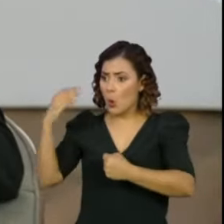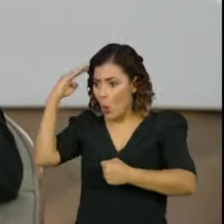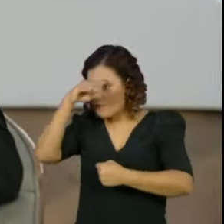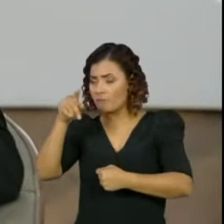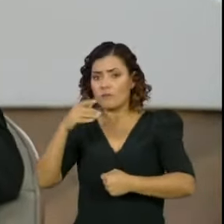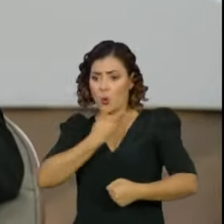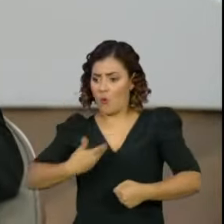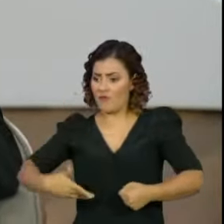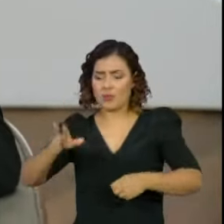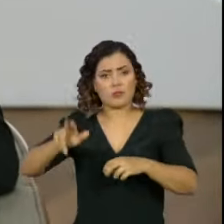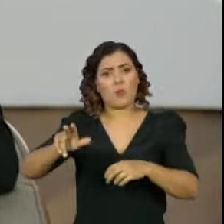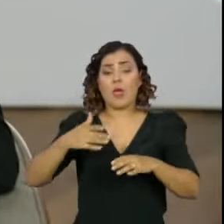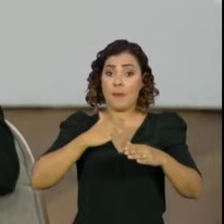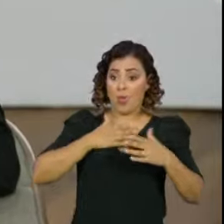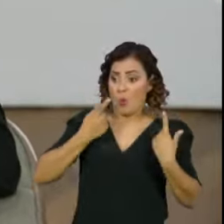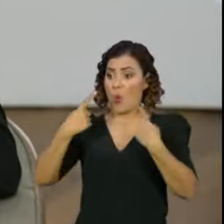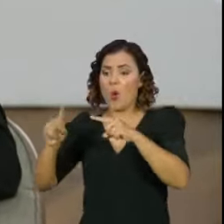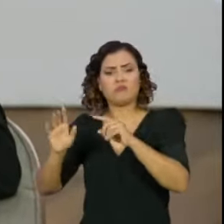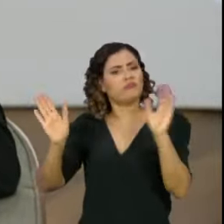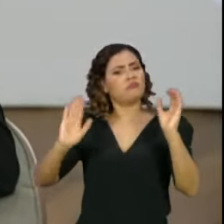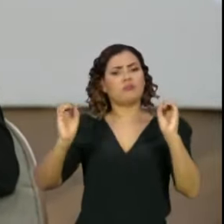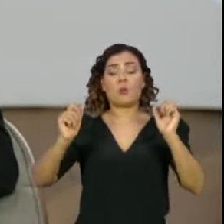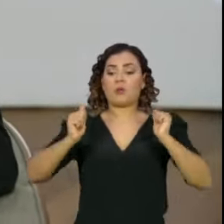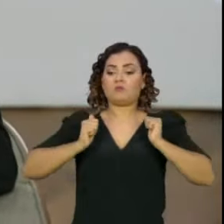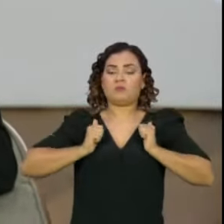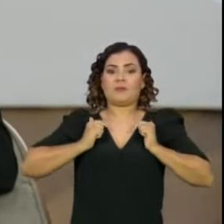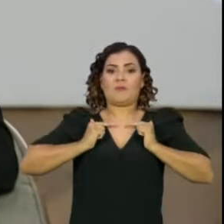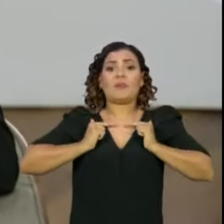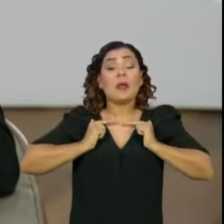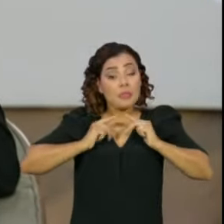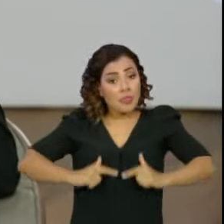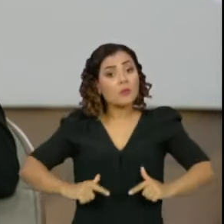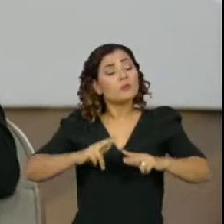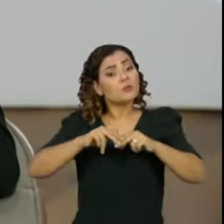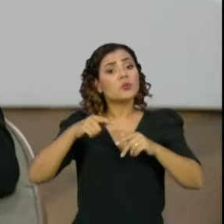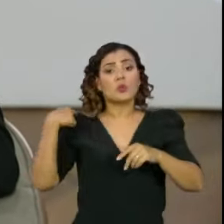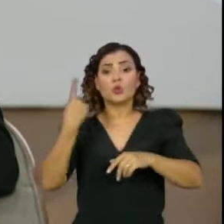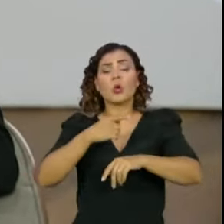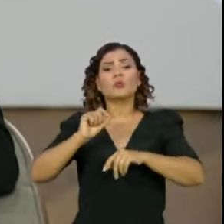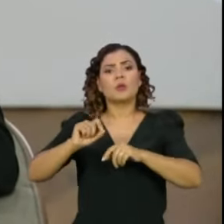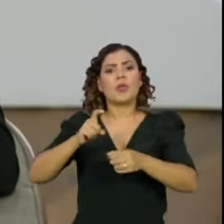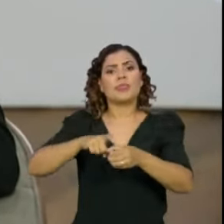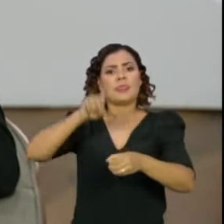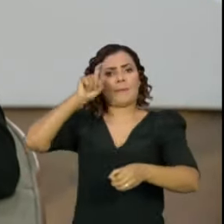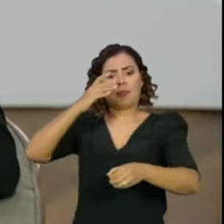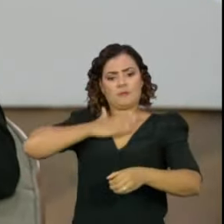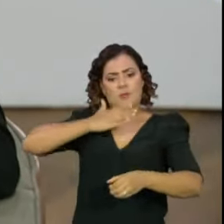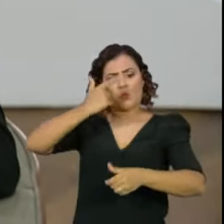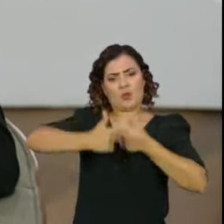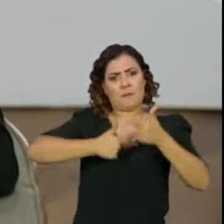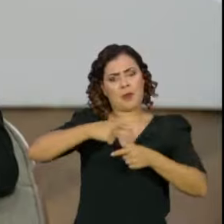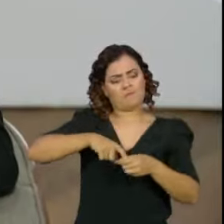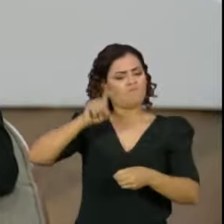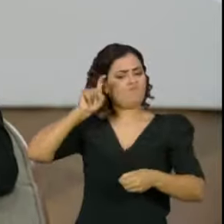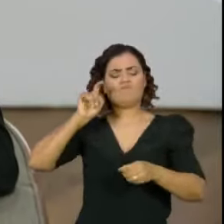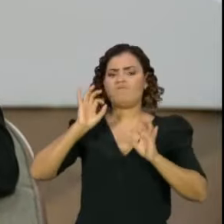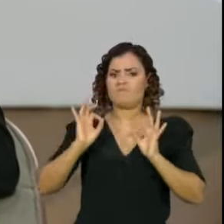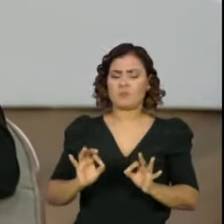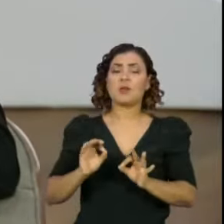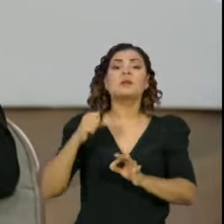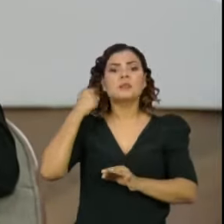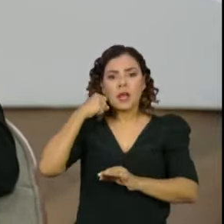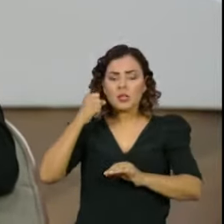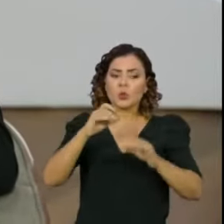também não é de ser oposição. A minha posição de senador como presidente do Senado é de independência, de garantia das prerrogativas dos